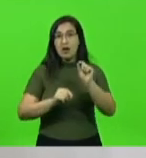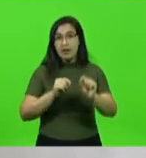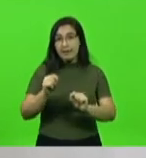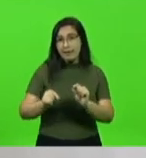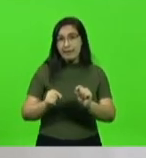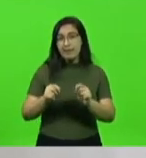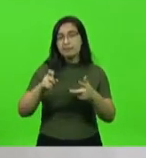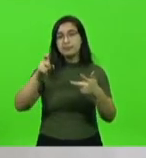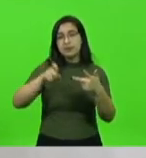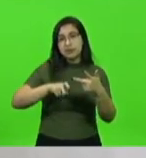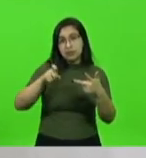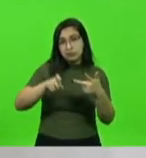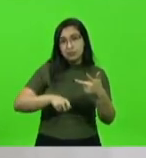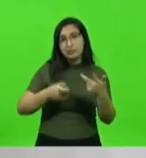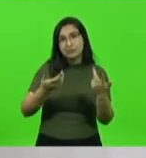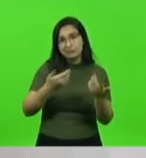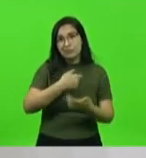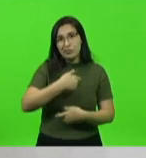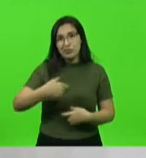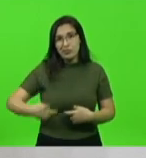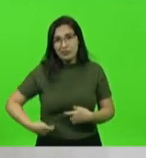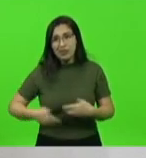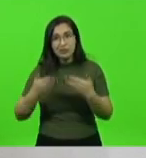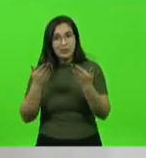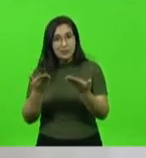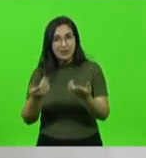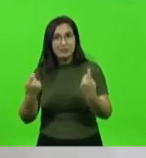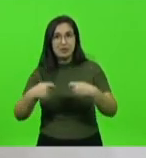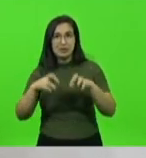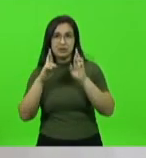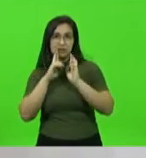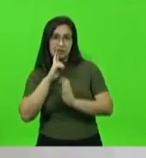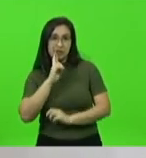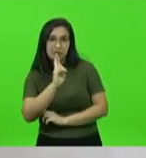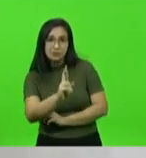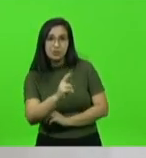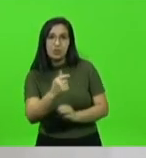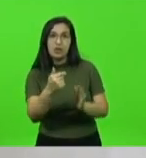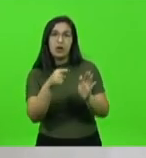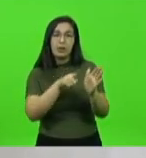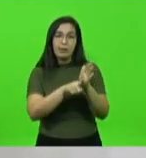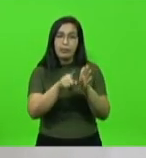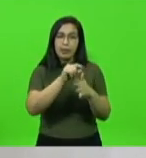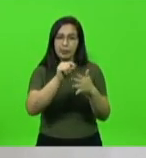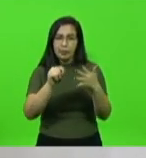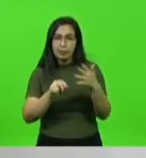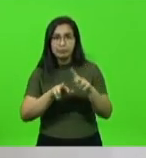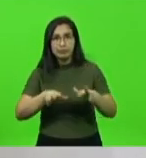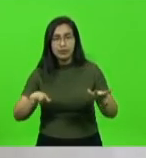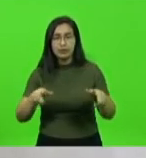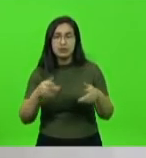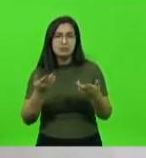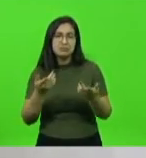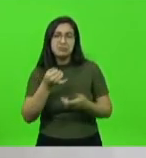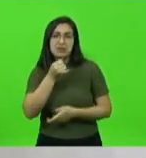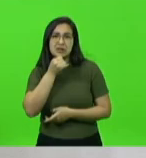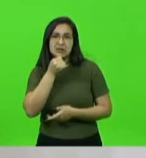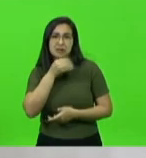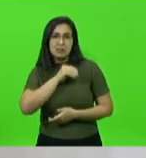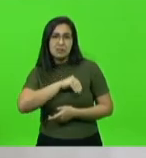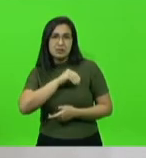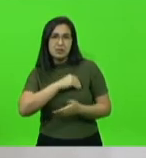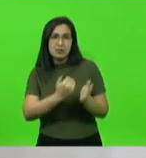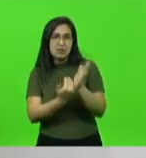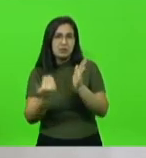o executivo, é o governo, que tem a competência exclusiva para a maioria das demandas, como planos de carreira, reposição salarial,